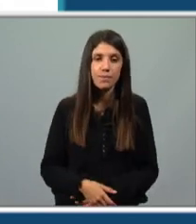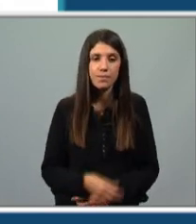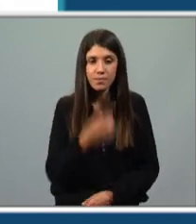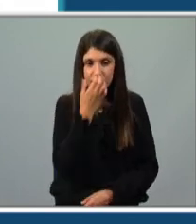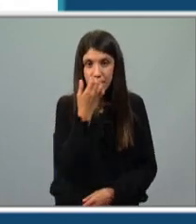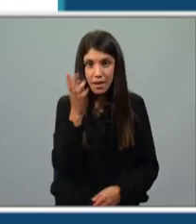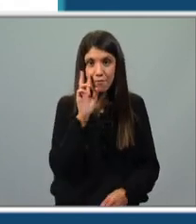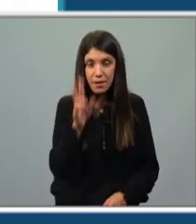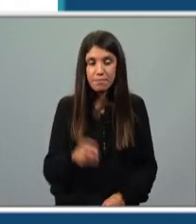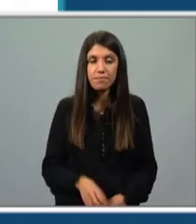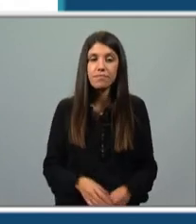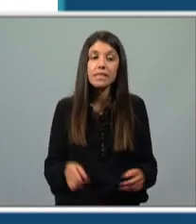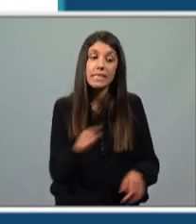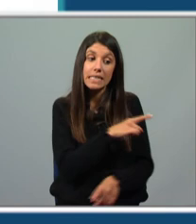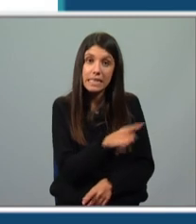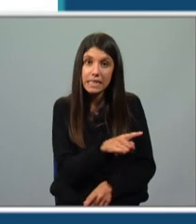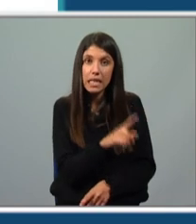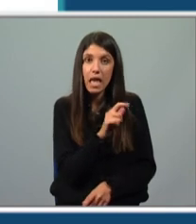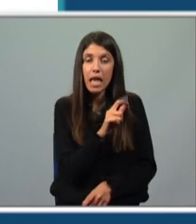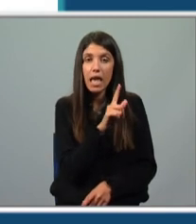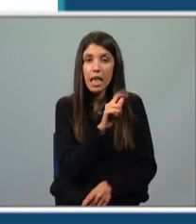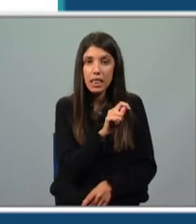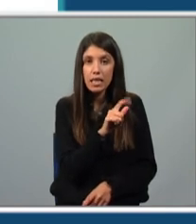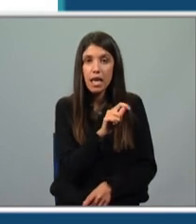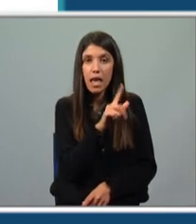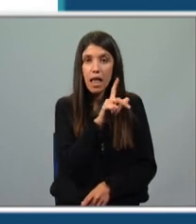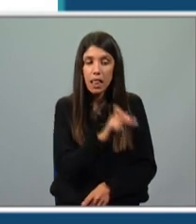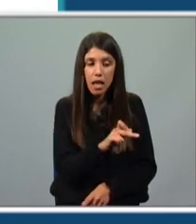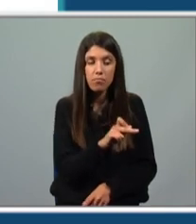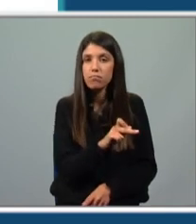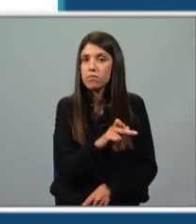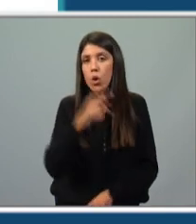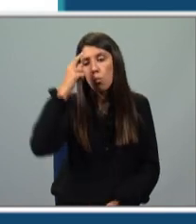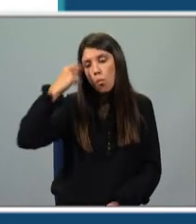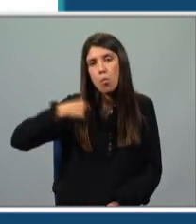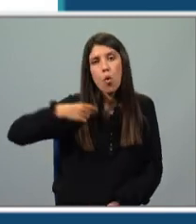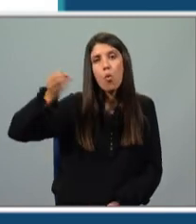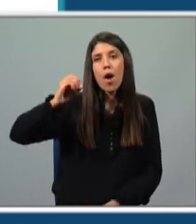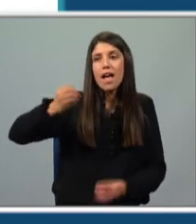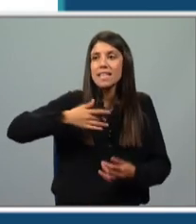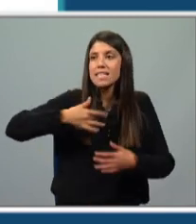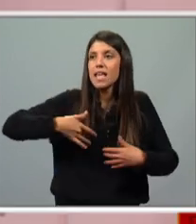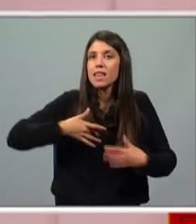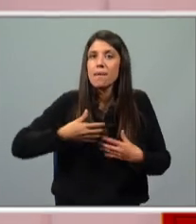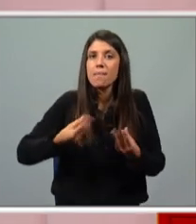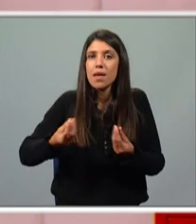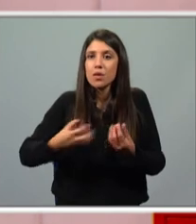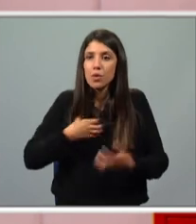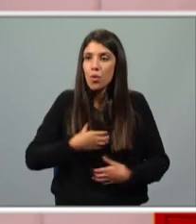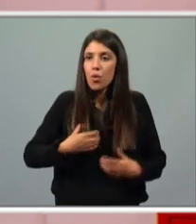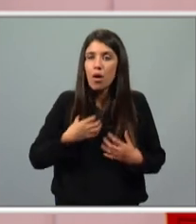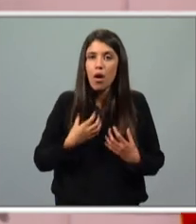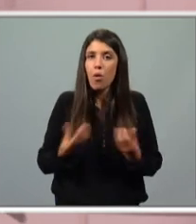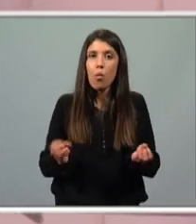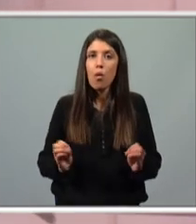eles não sabem, não têm consciência. Há ausência de consciência sensorial. Não quer dizer